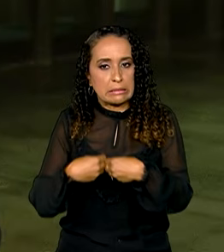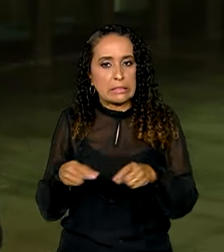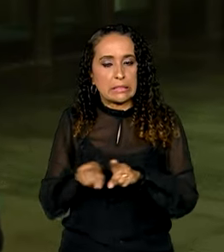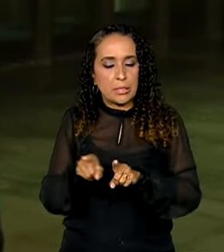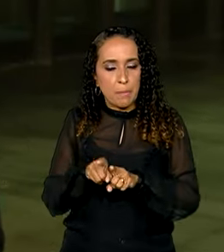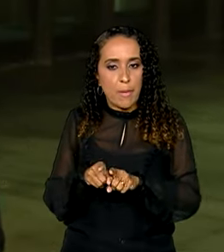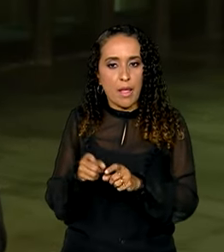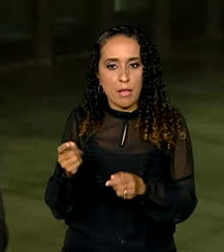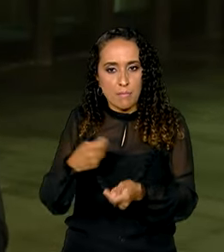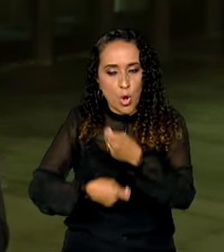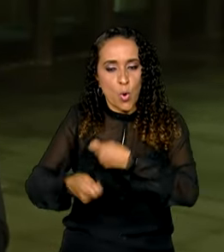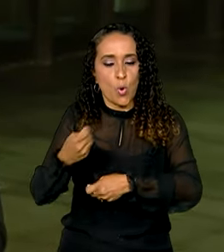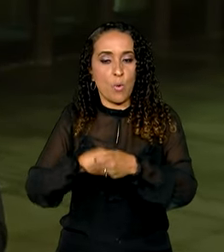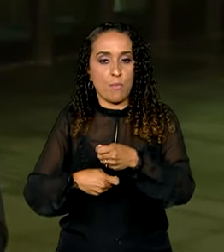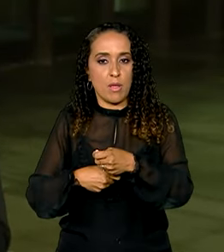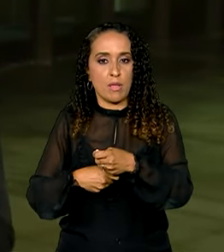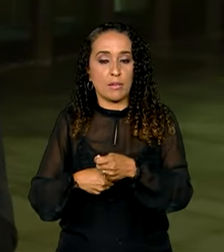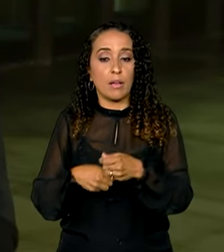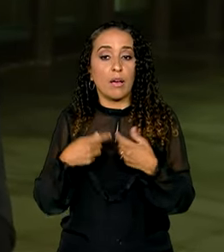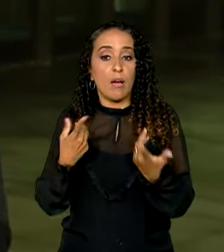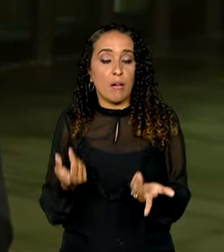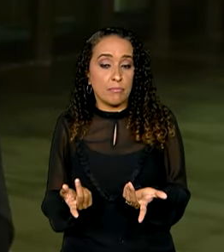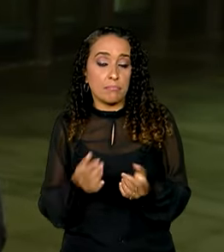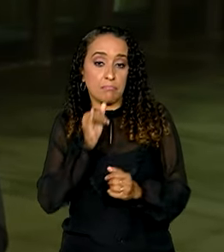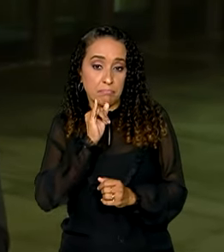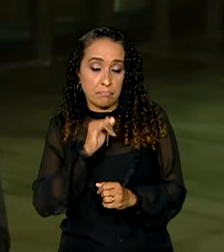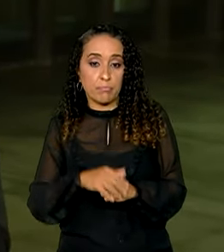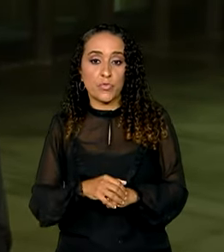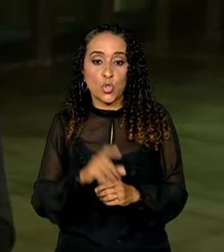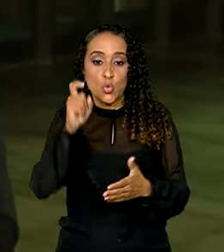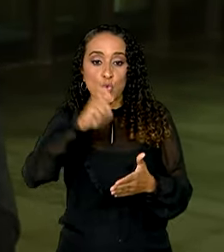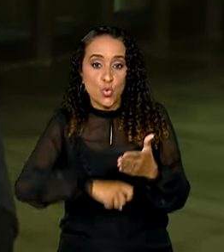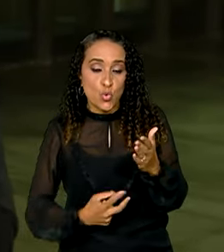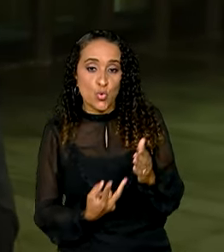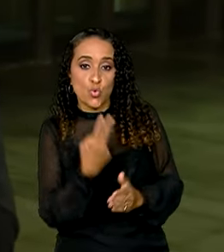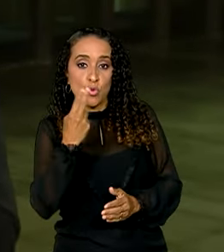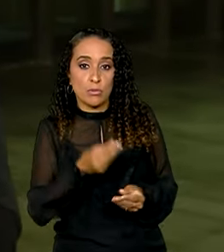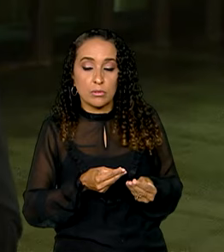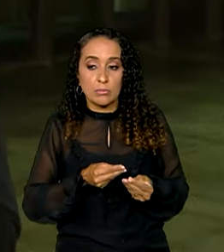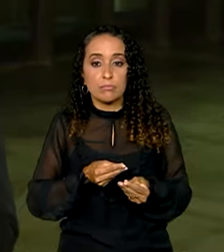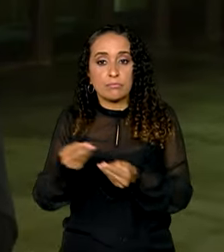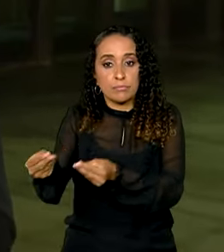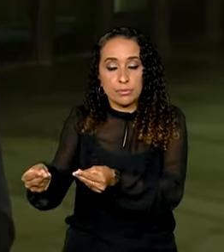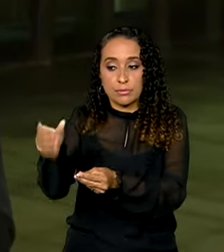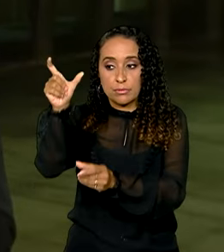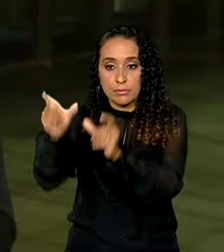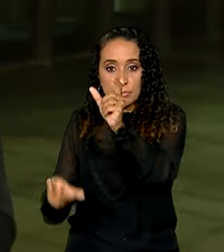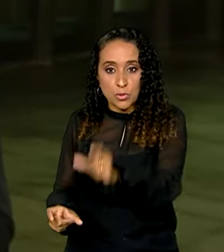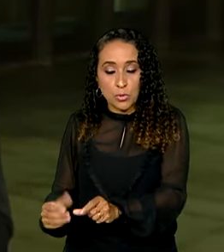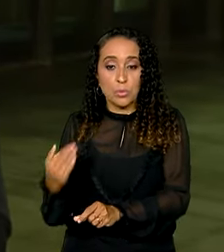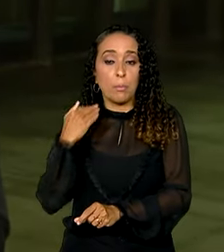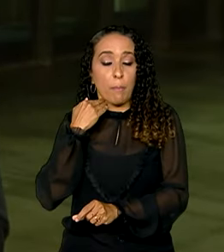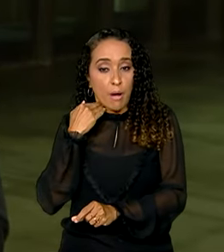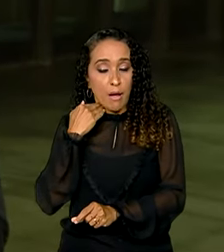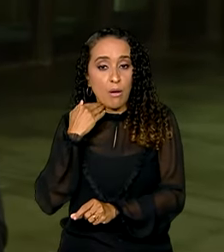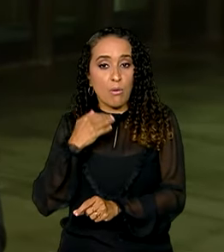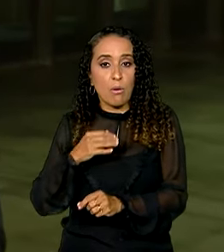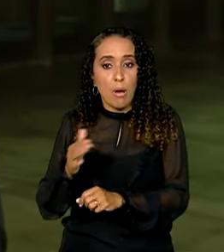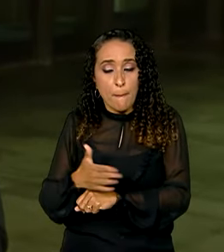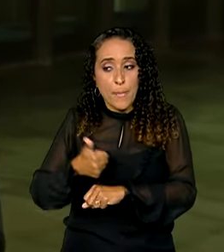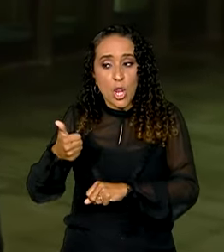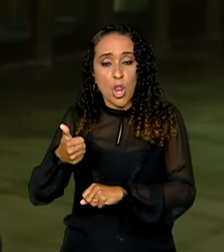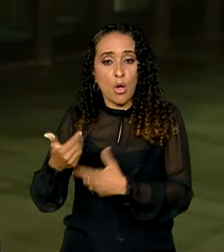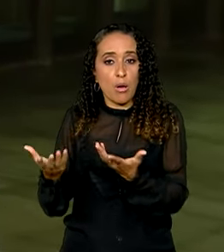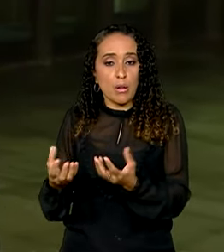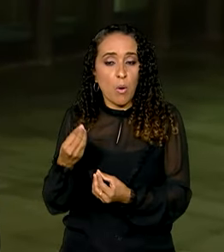economia. Por exemplo, a tendência é que os cortes de juros sejam repassados aos clientes dos bancos, melhorando as condições